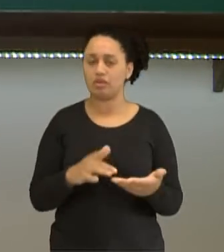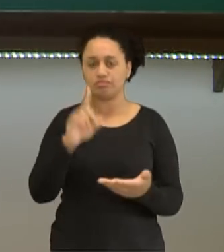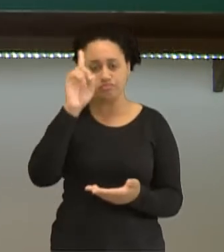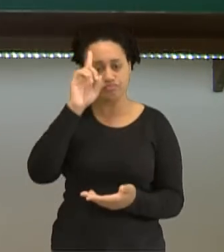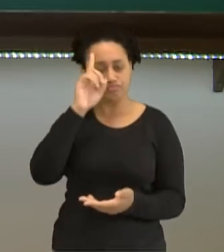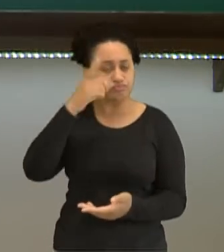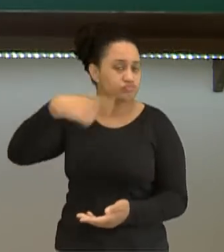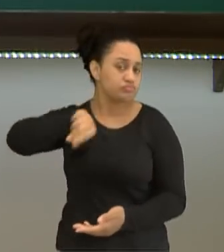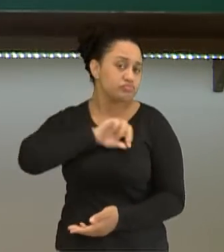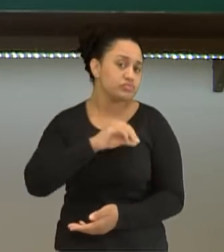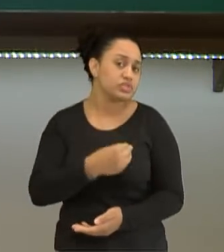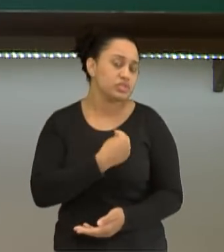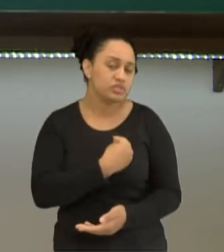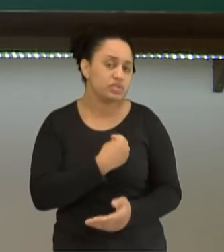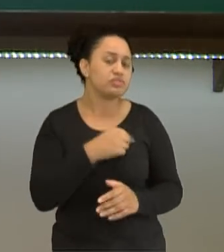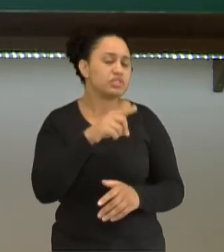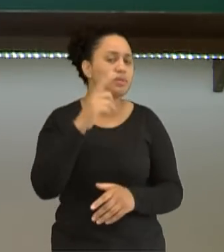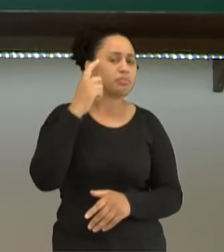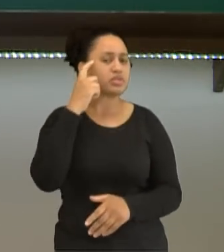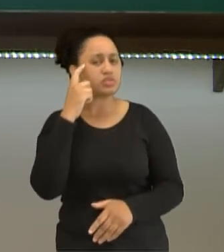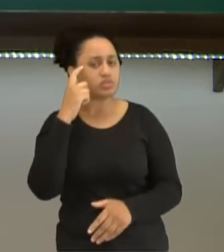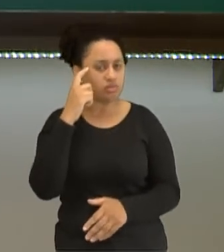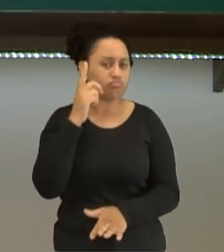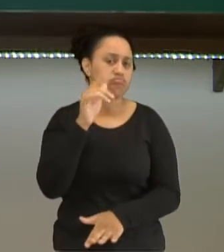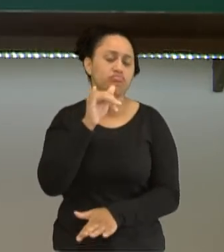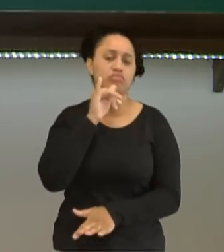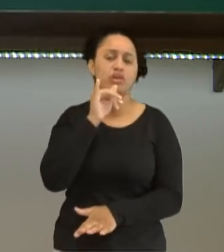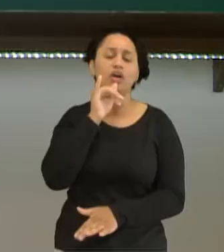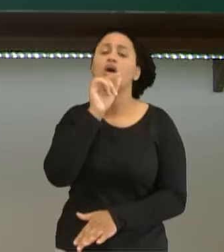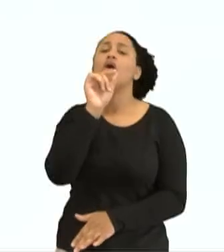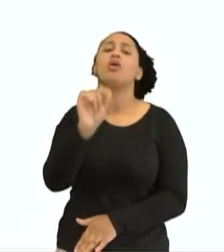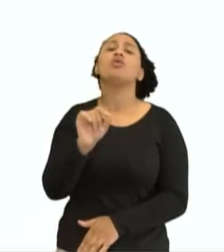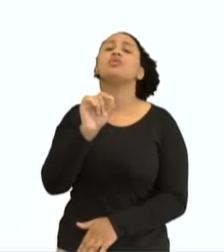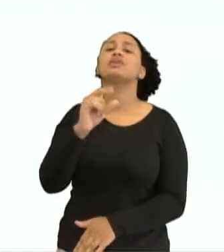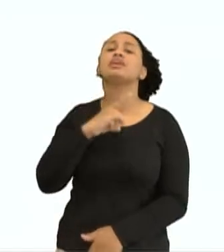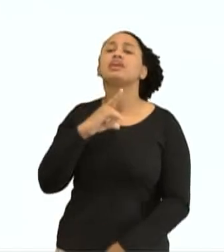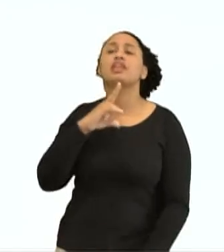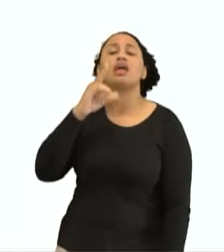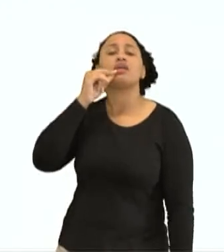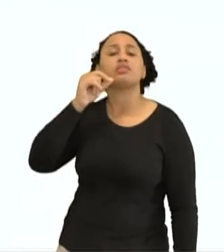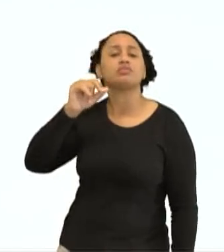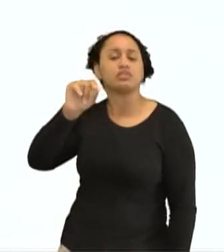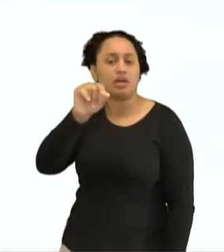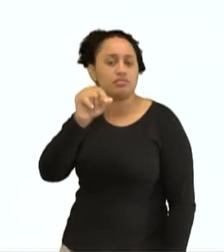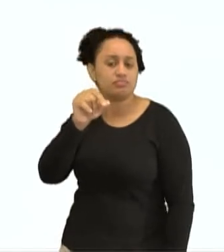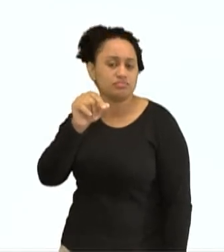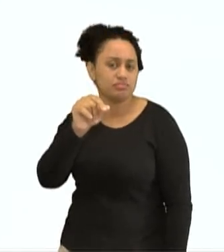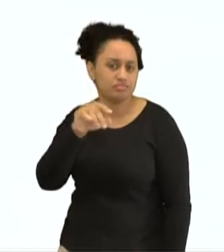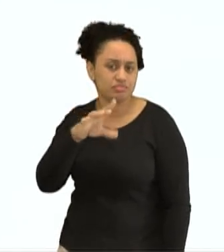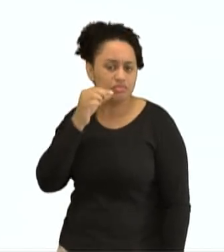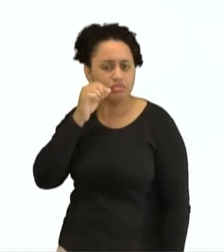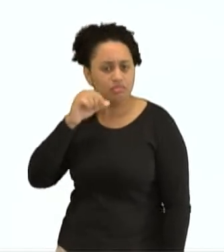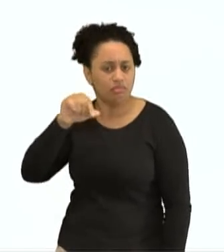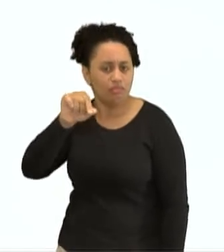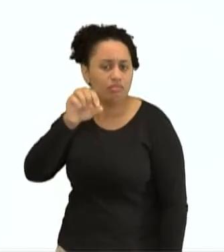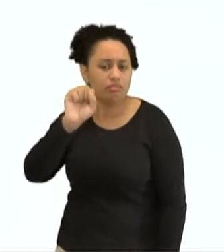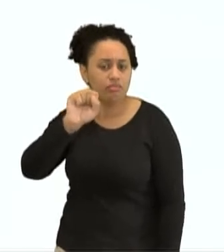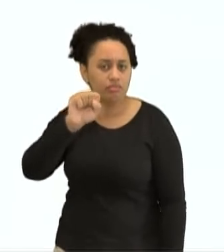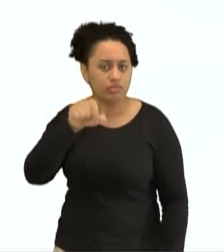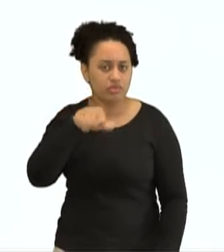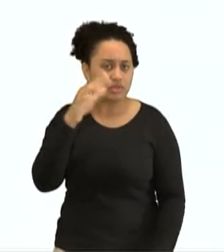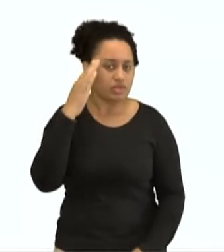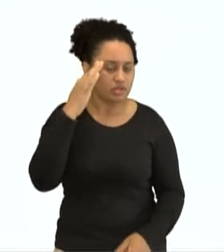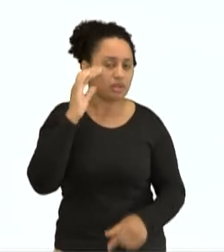cotidiano, vocês já se perguntaram, por exemplo, pelo que o sal de cozinha é formado? Vocês sabem responder